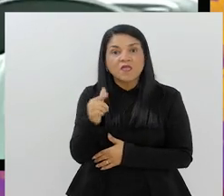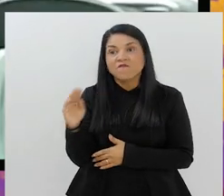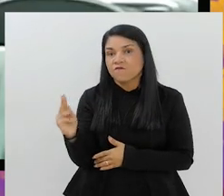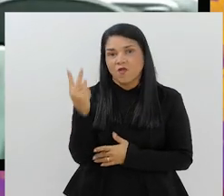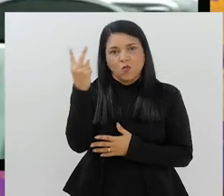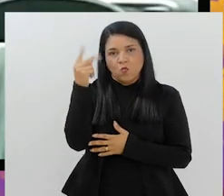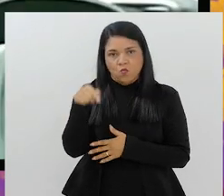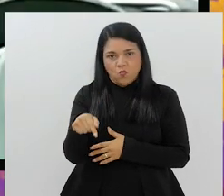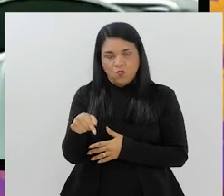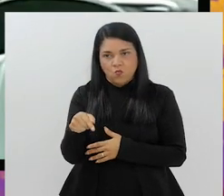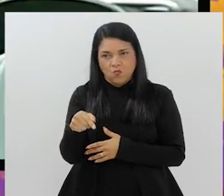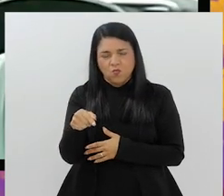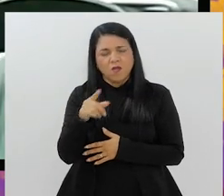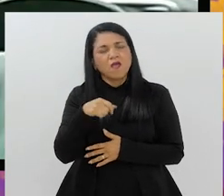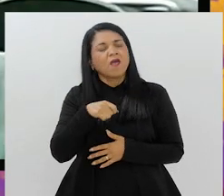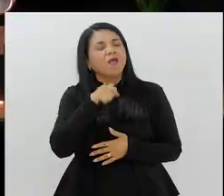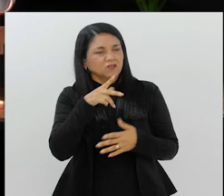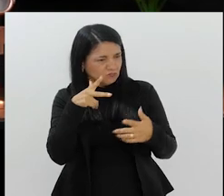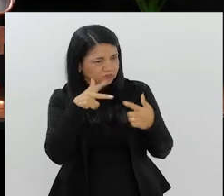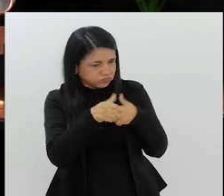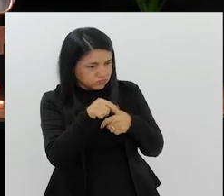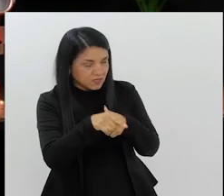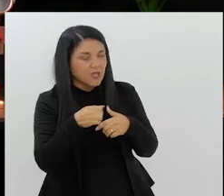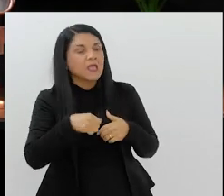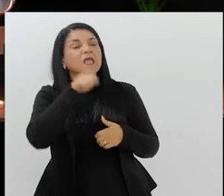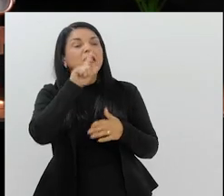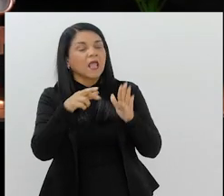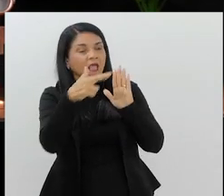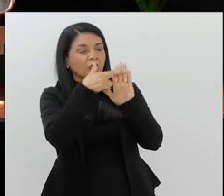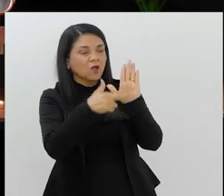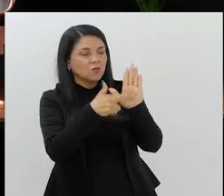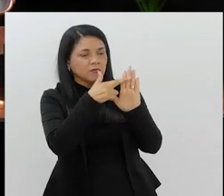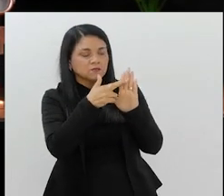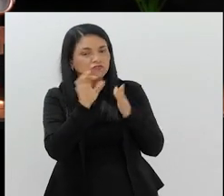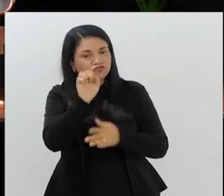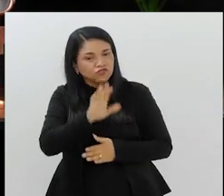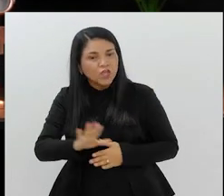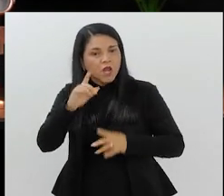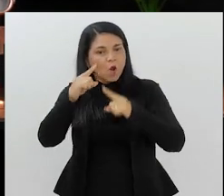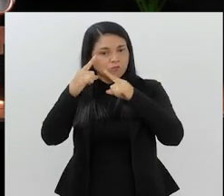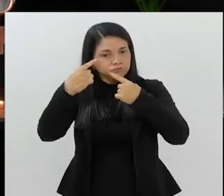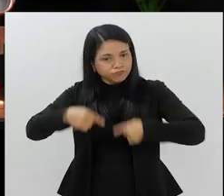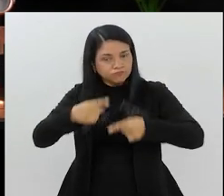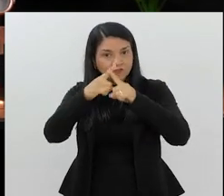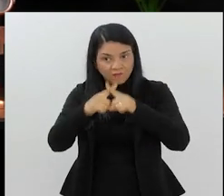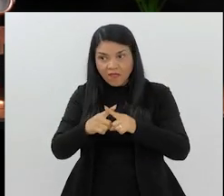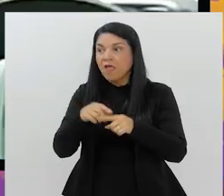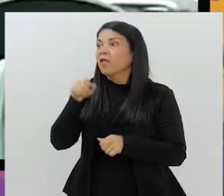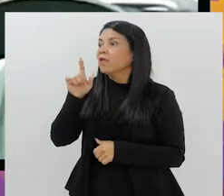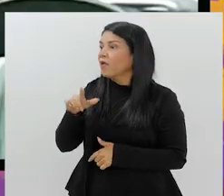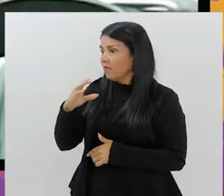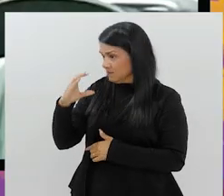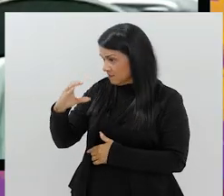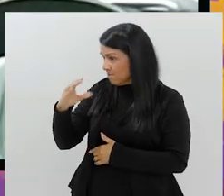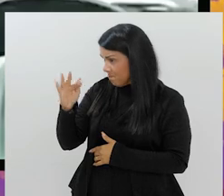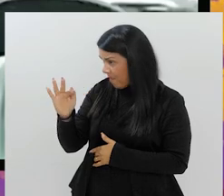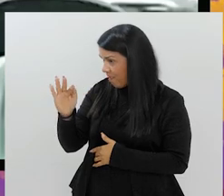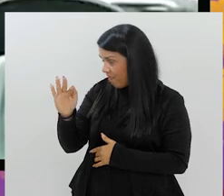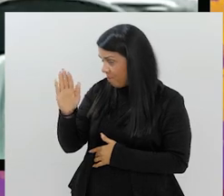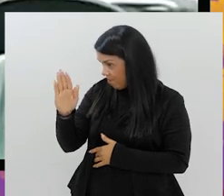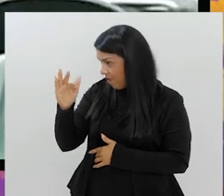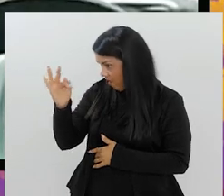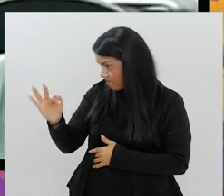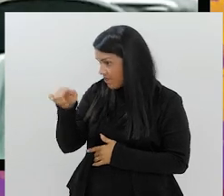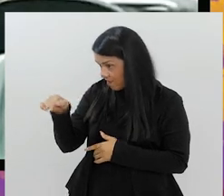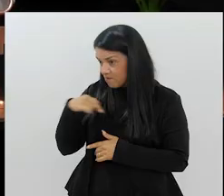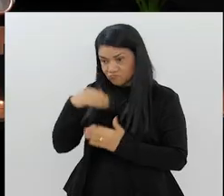Só um minuto, deixa eu lhe cortar. Deixa eu lhe cortar. Quem é que fez o regulamento geral das competições? A CBF, claro. Ah, então quer dizer